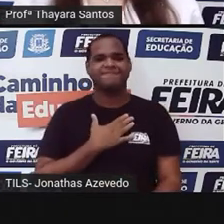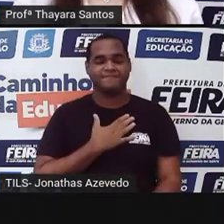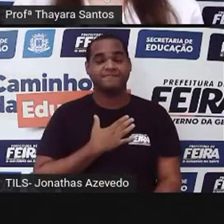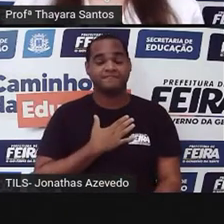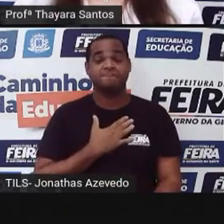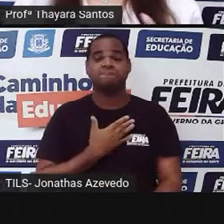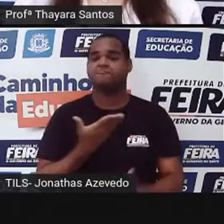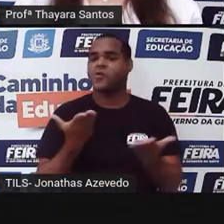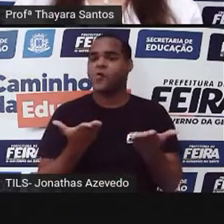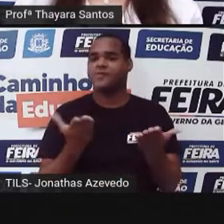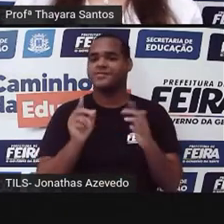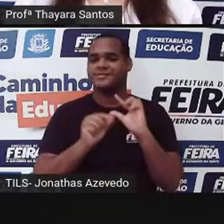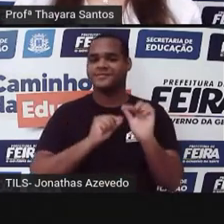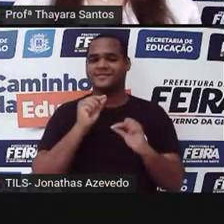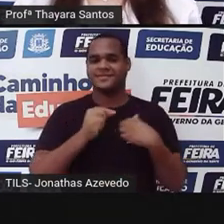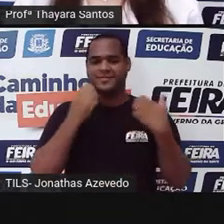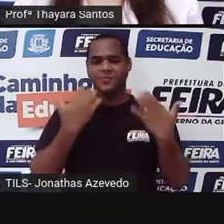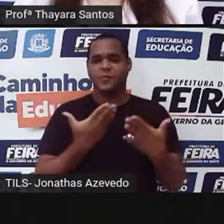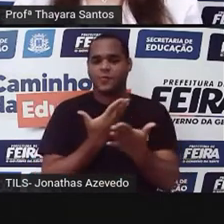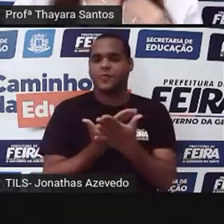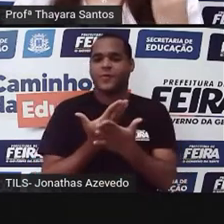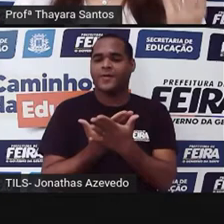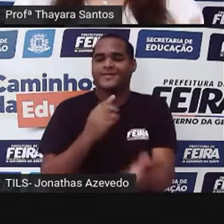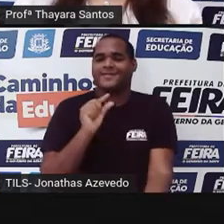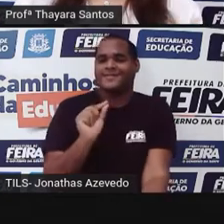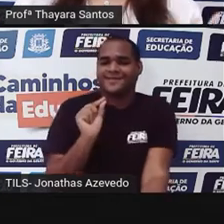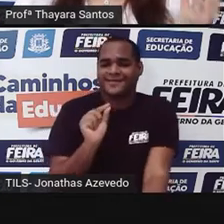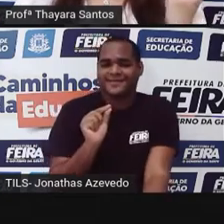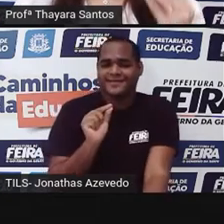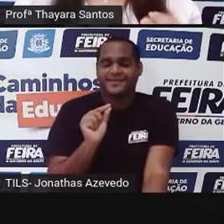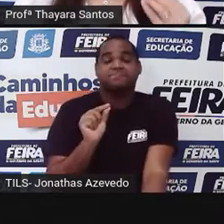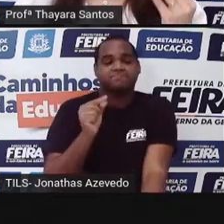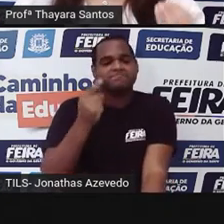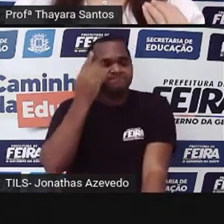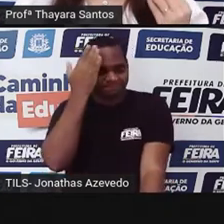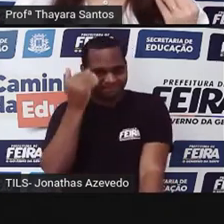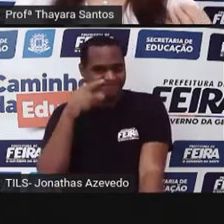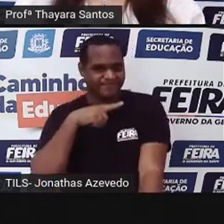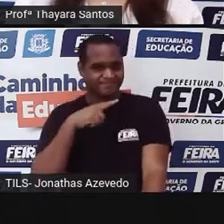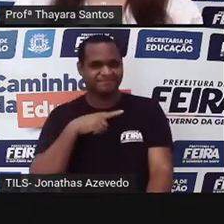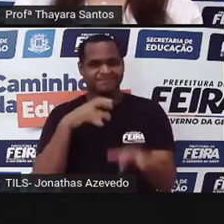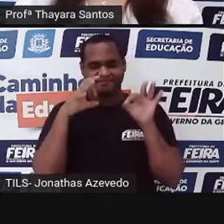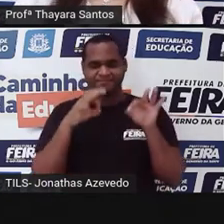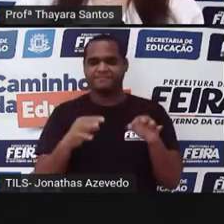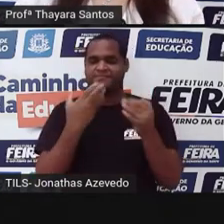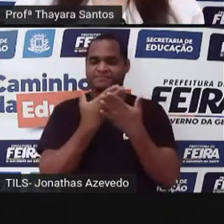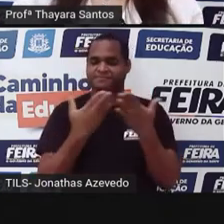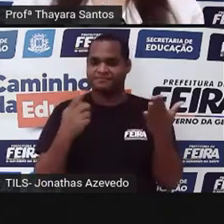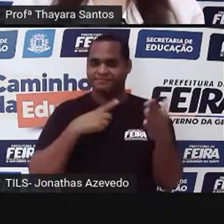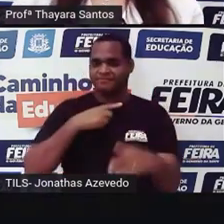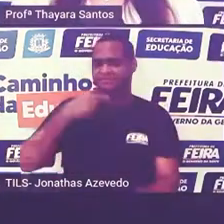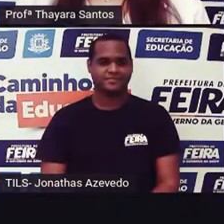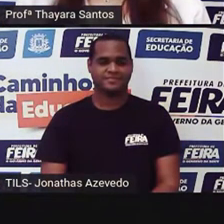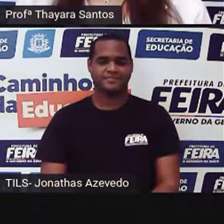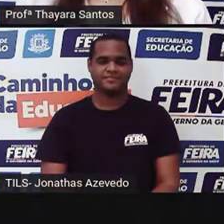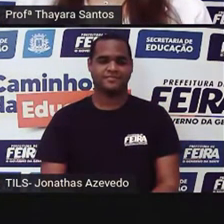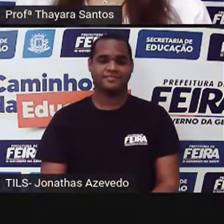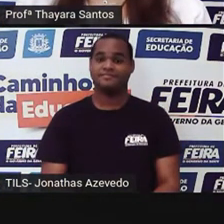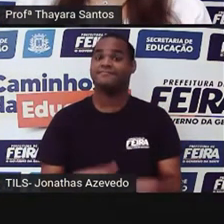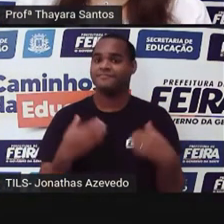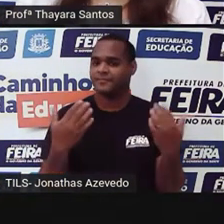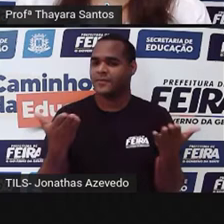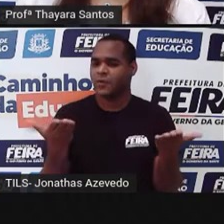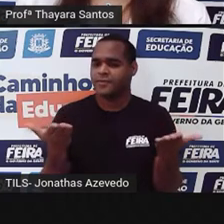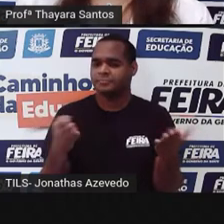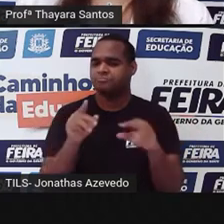E na aula de hoje a gente vai estudar sobre o que, tenho certeza que muita gente já sabe, porque veio no primeiro slide. E na